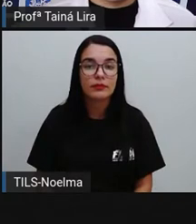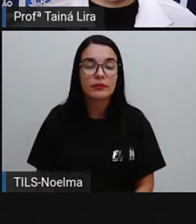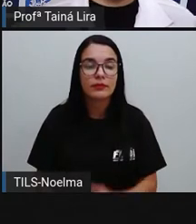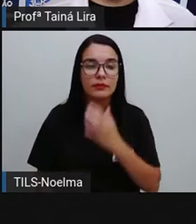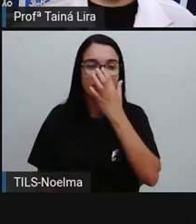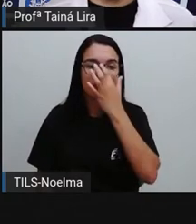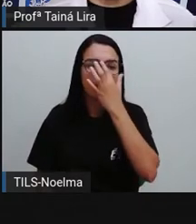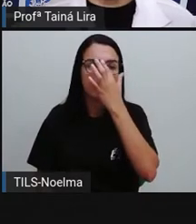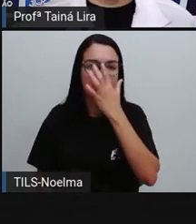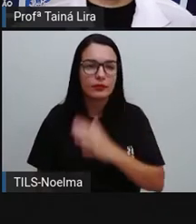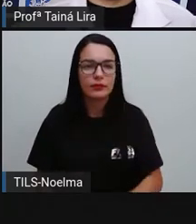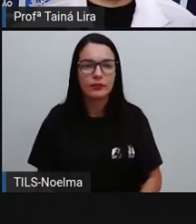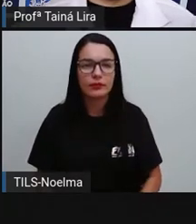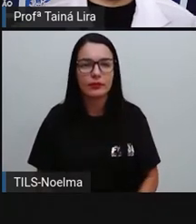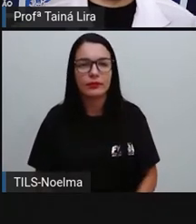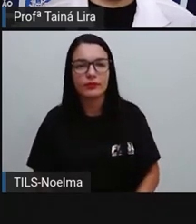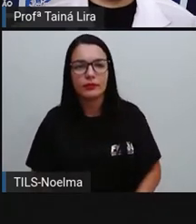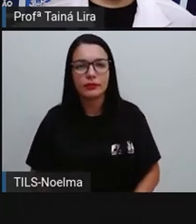Quais foram?